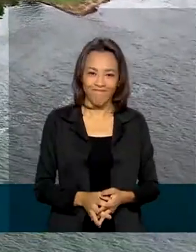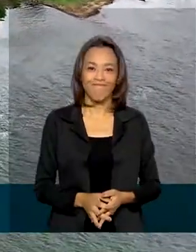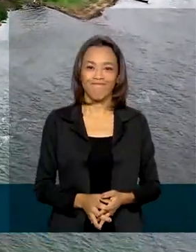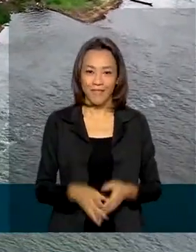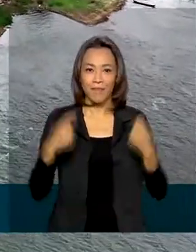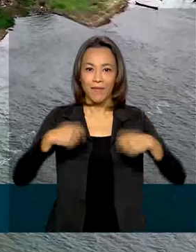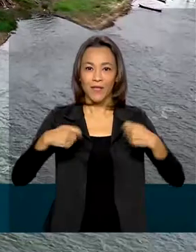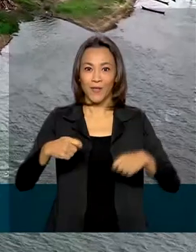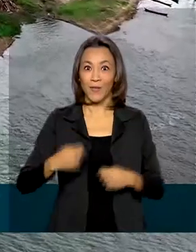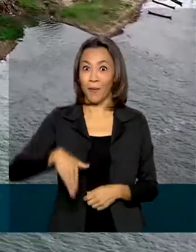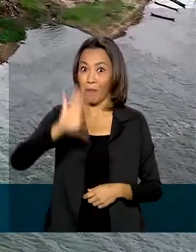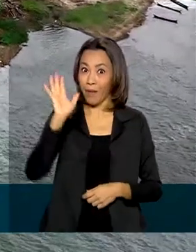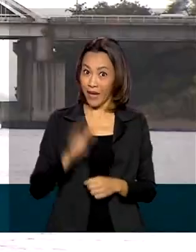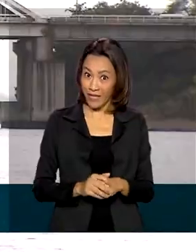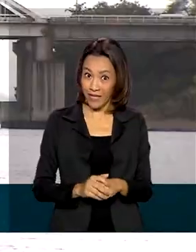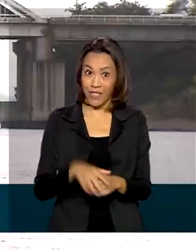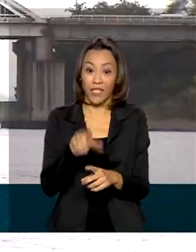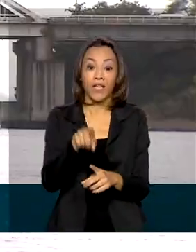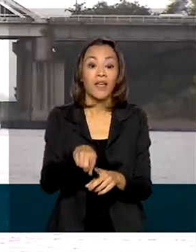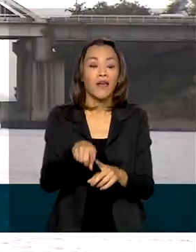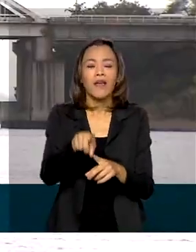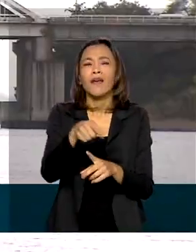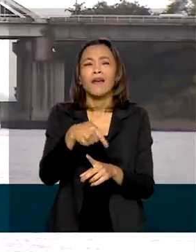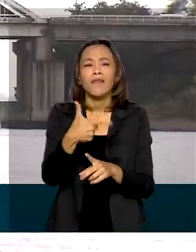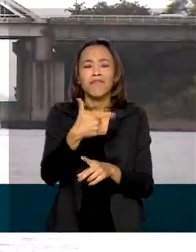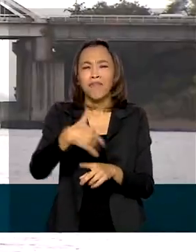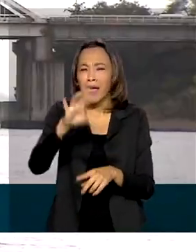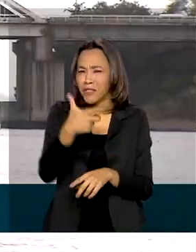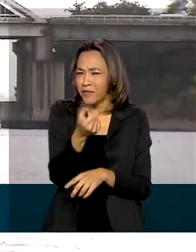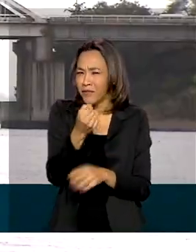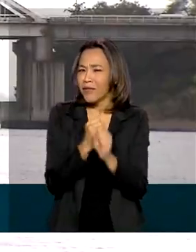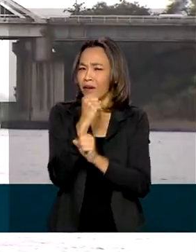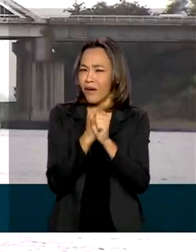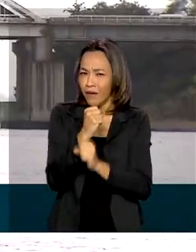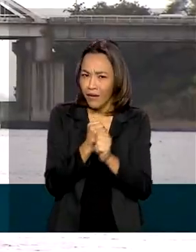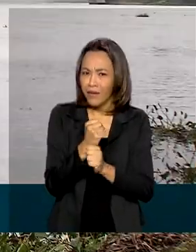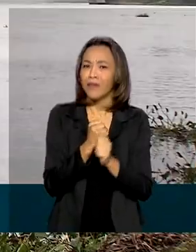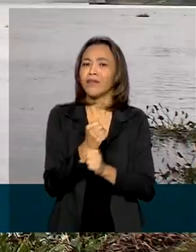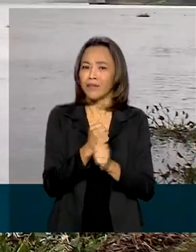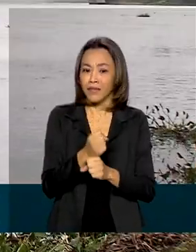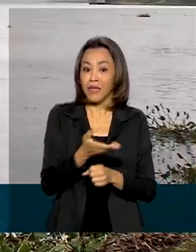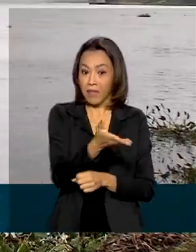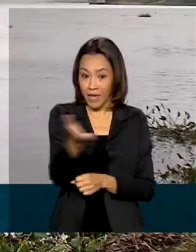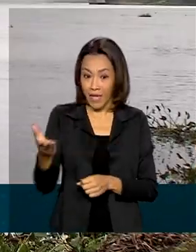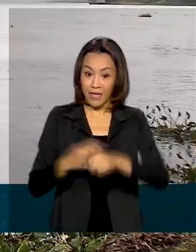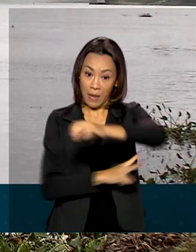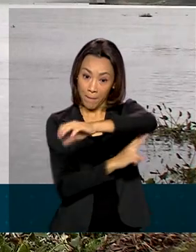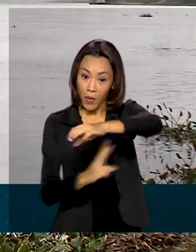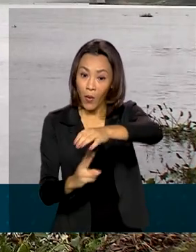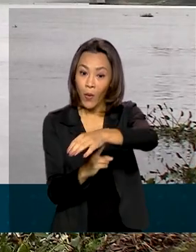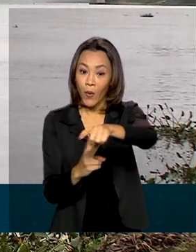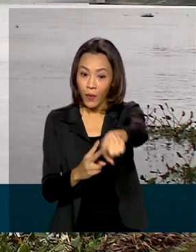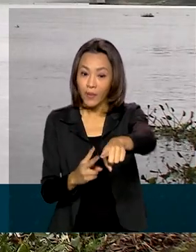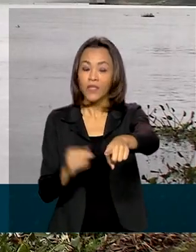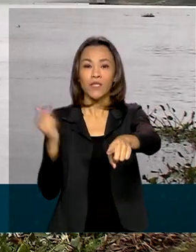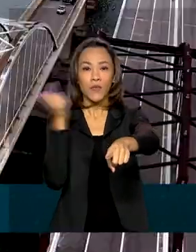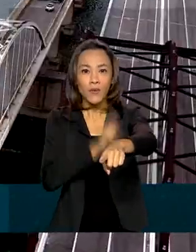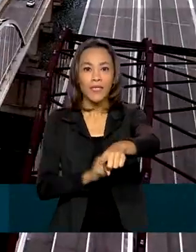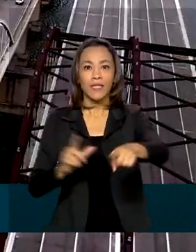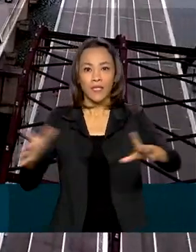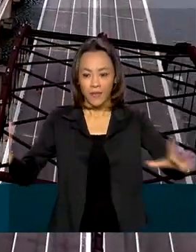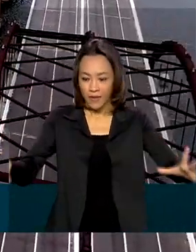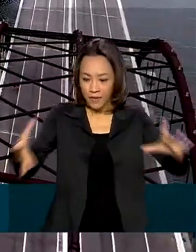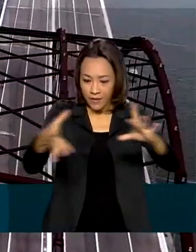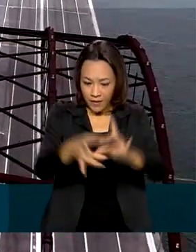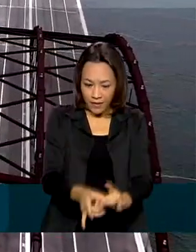mais de duas décadas e meia para que a nova ponte sobre o rio São Francisco fizesse uma interligação mais ampla